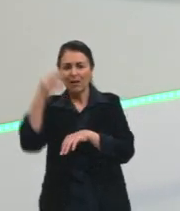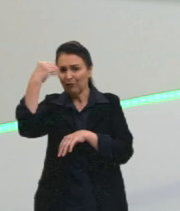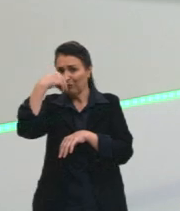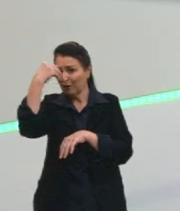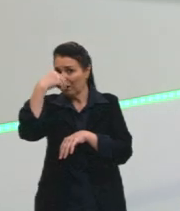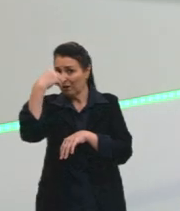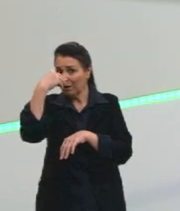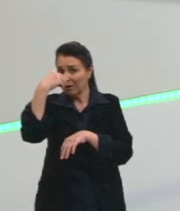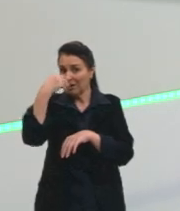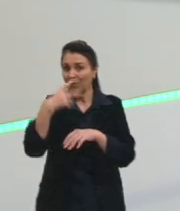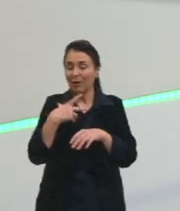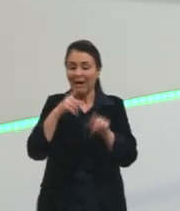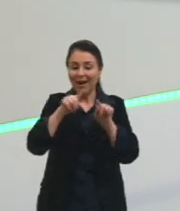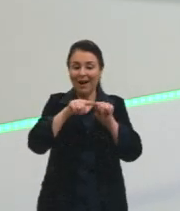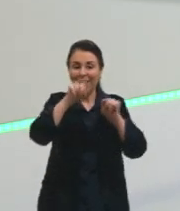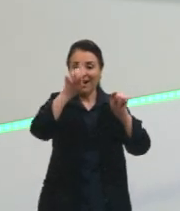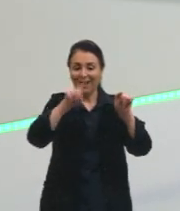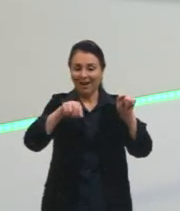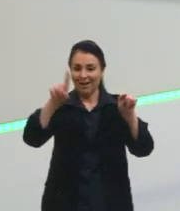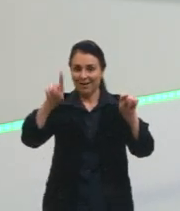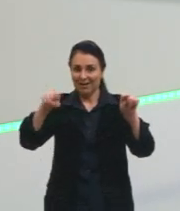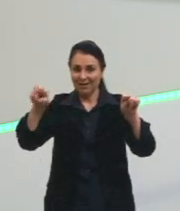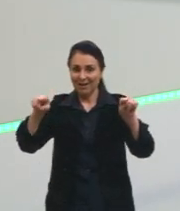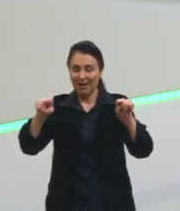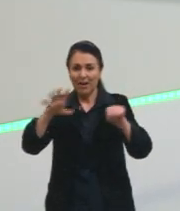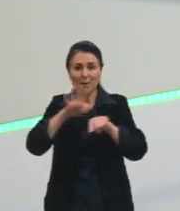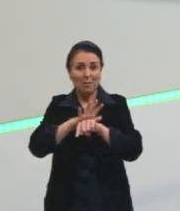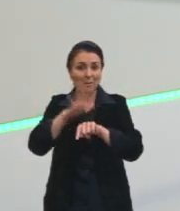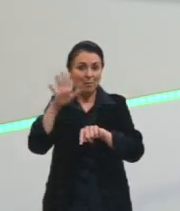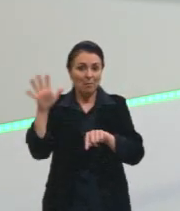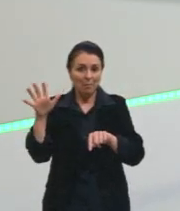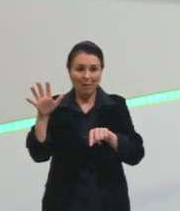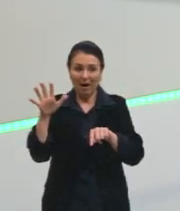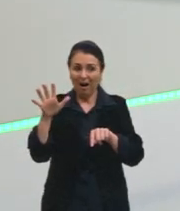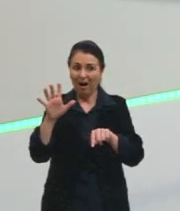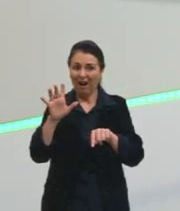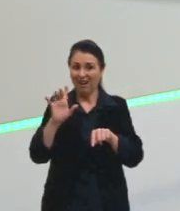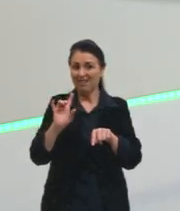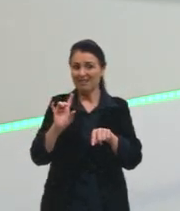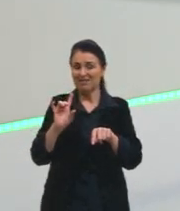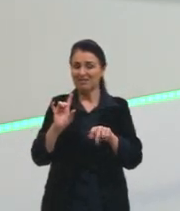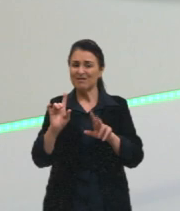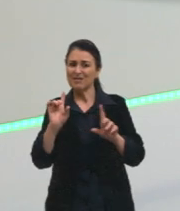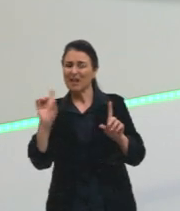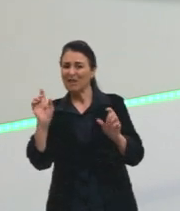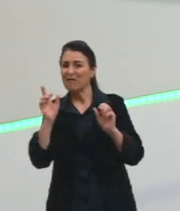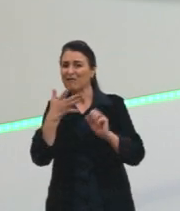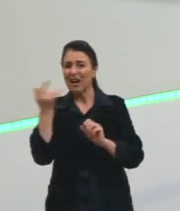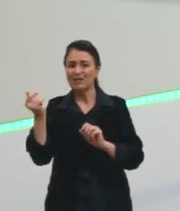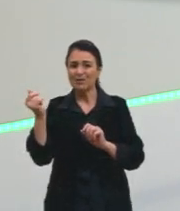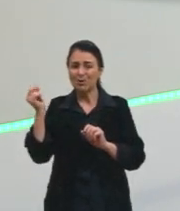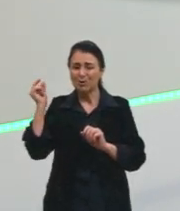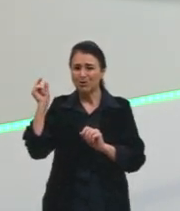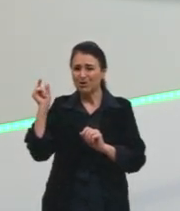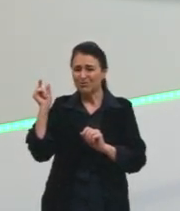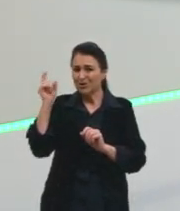nossa onda, então mais fora de precisão aí, e a distância a gente sabe onde é que está.